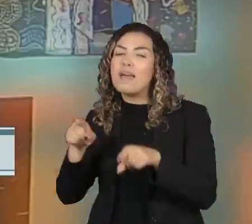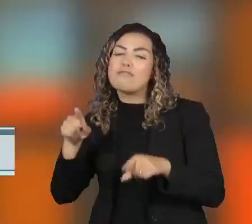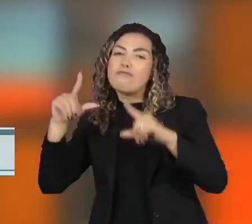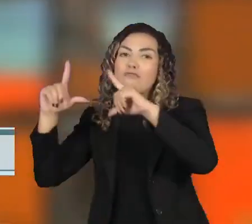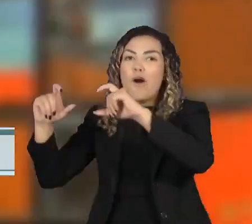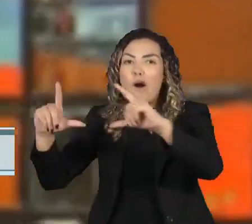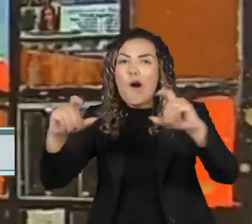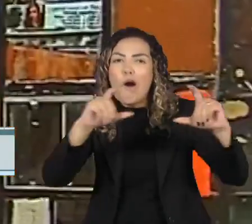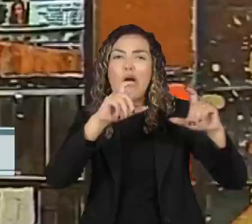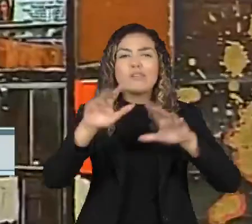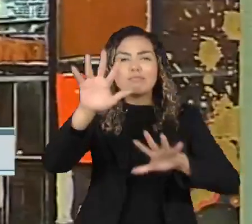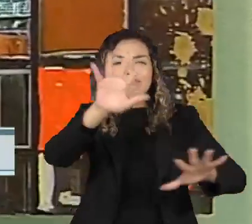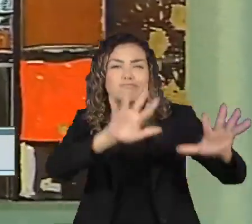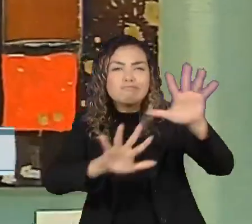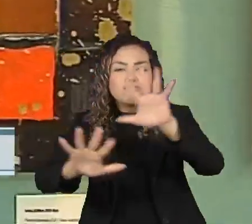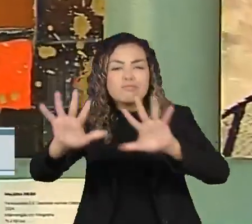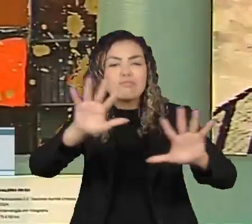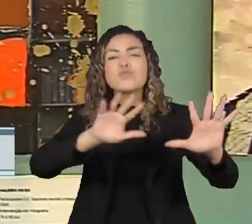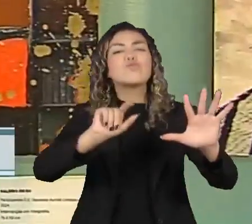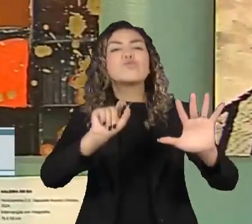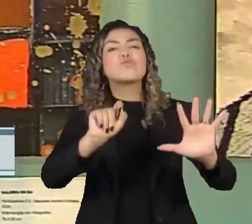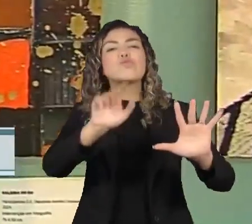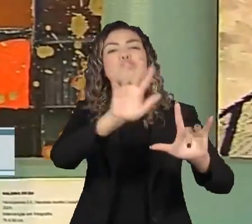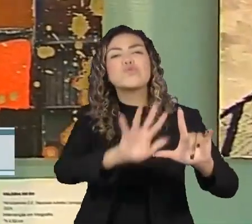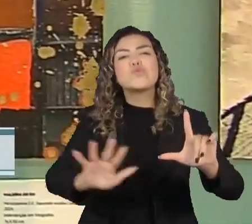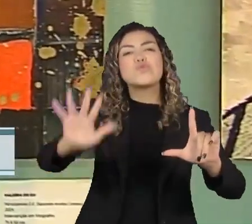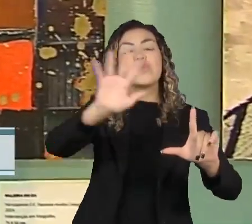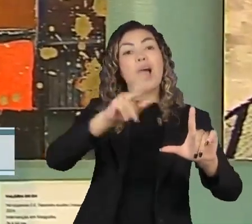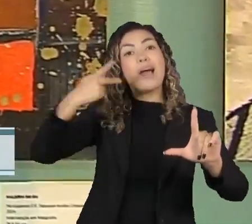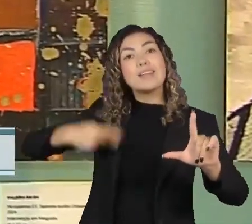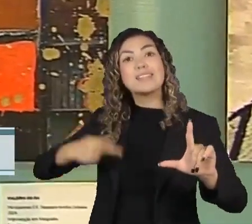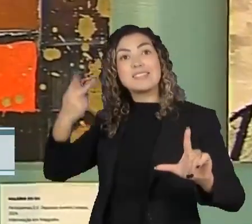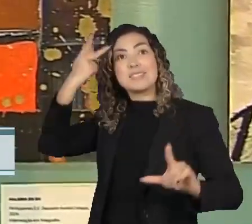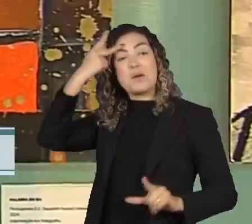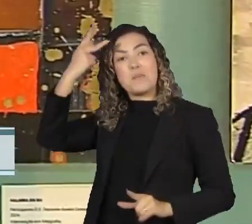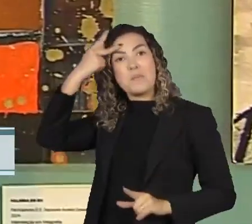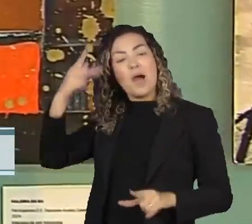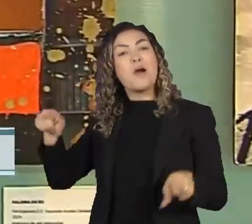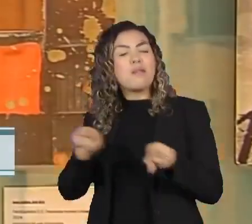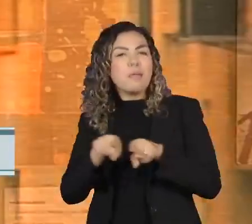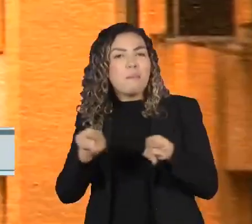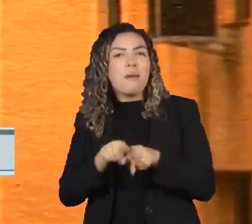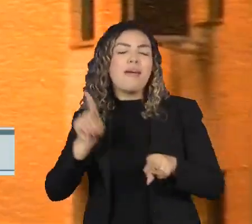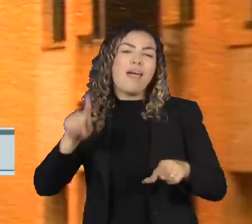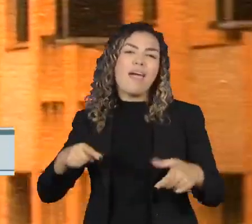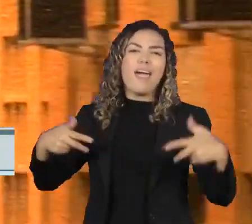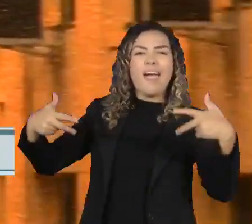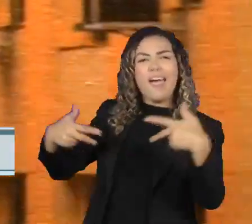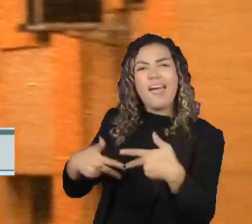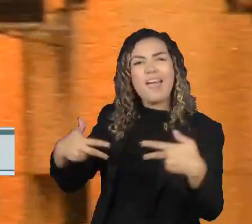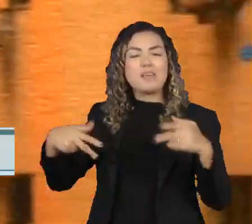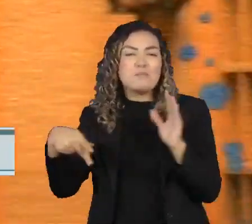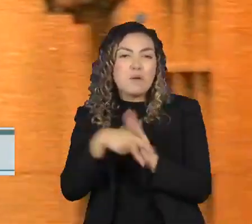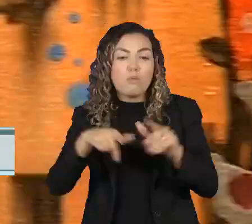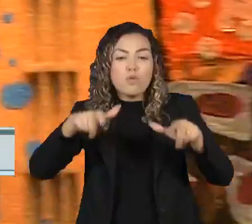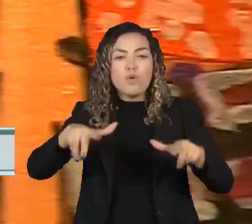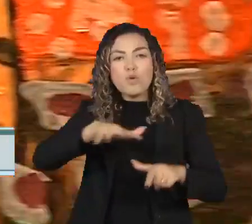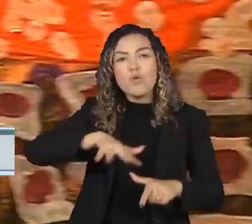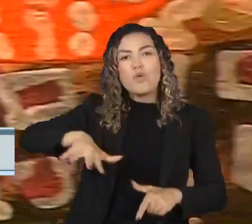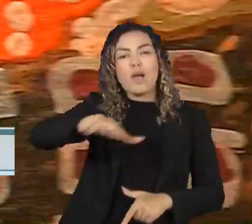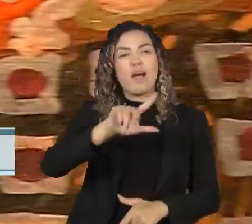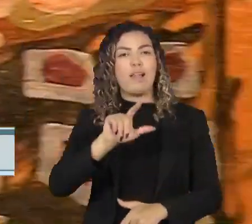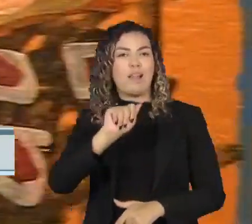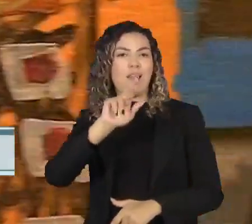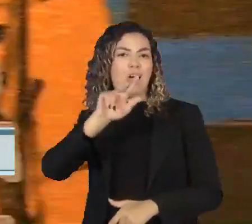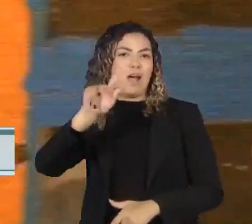em marcos do centro da capital paulista, como a Galeria do Reggae no Largo do Paissandu ou a Ocupação Ouvidor, ao